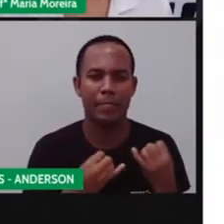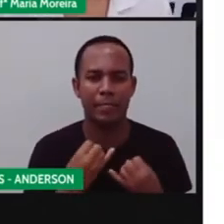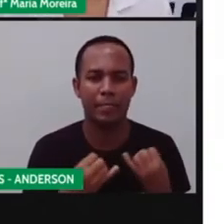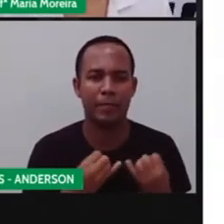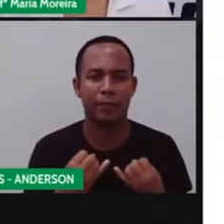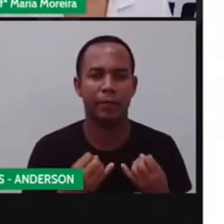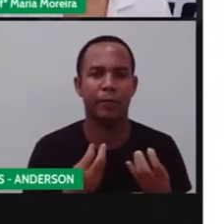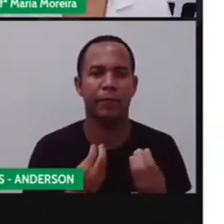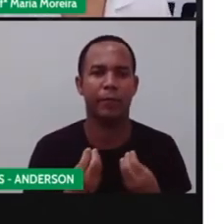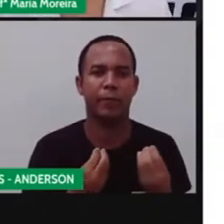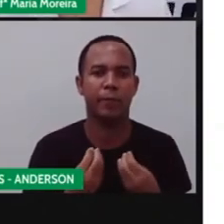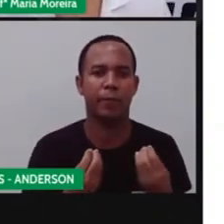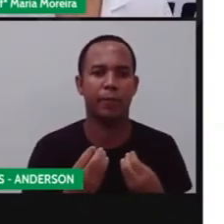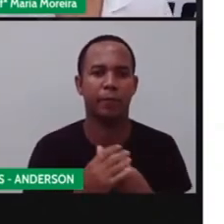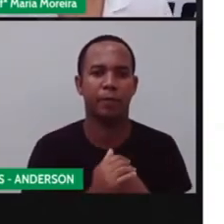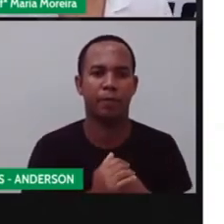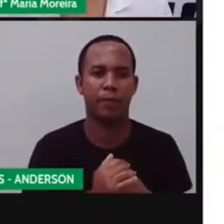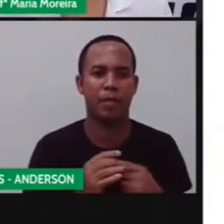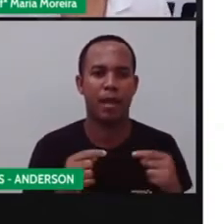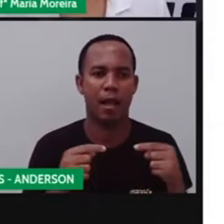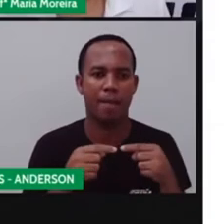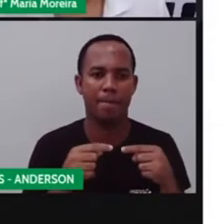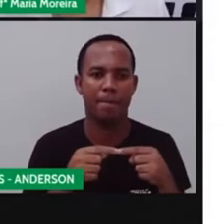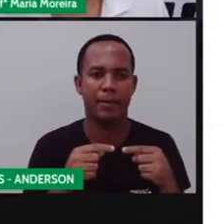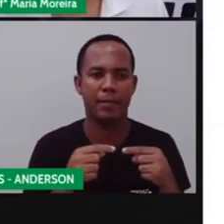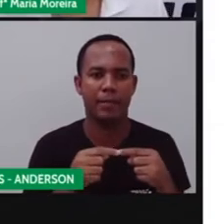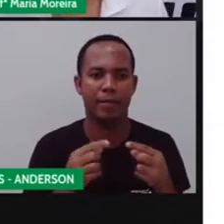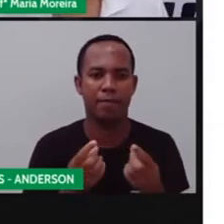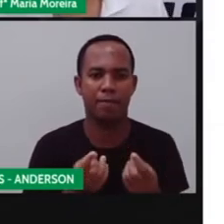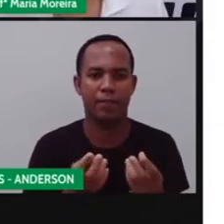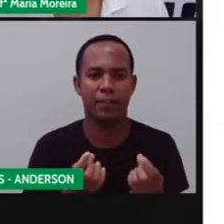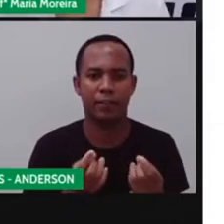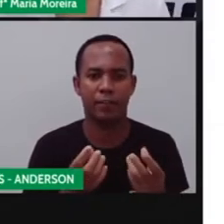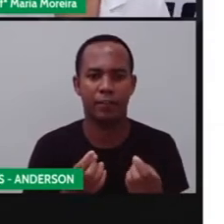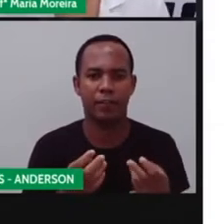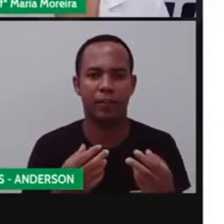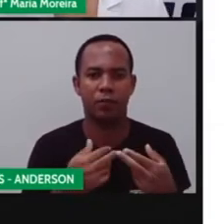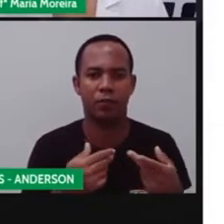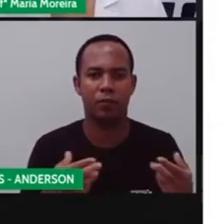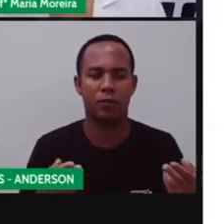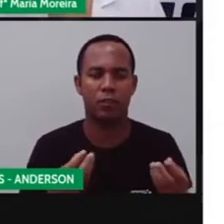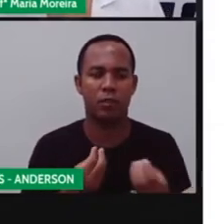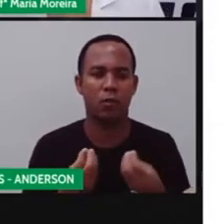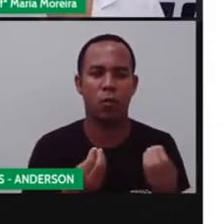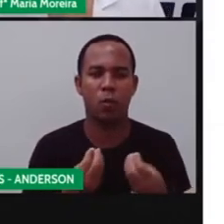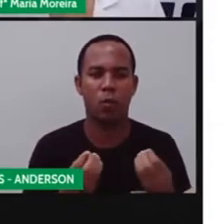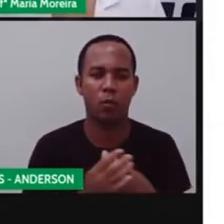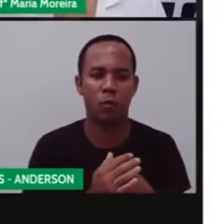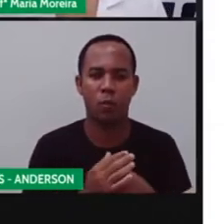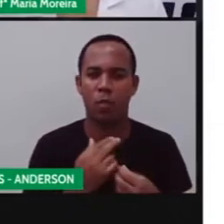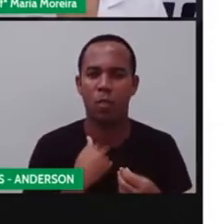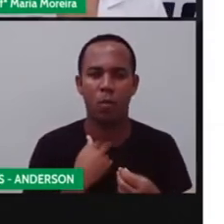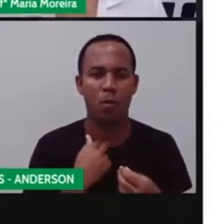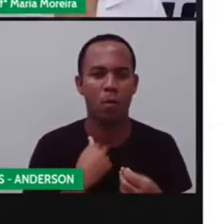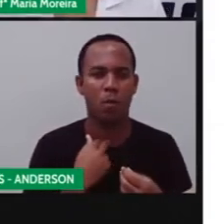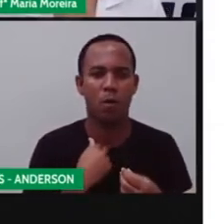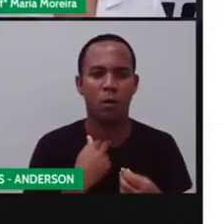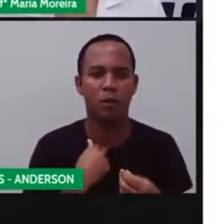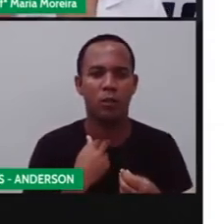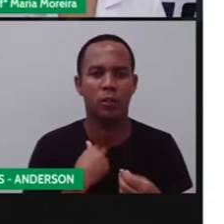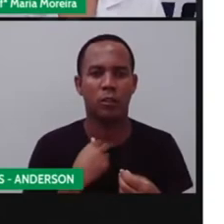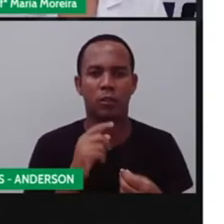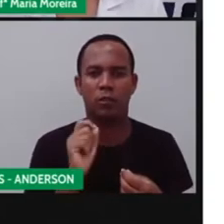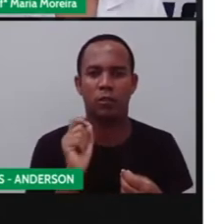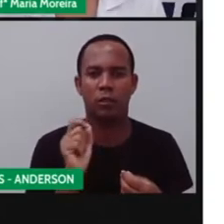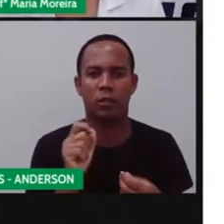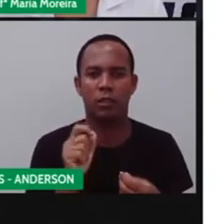produzido, esse objetivo de vender esse produto para você, ele não pode, na verdade, estar direcionado,